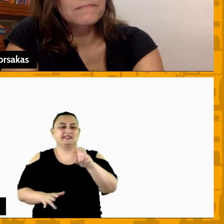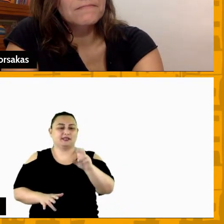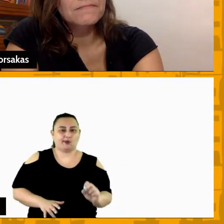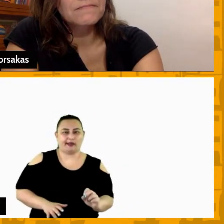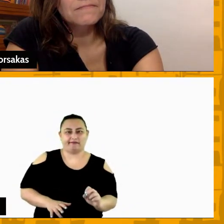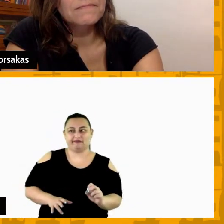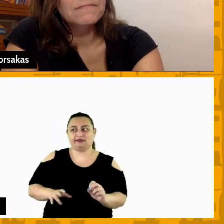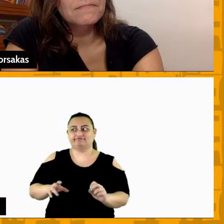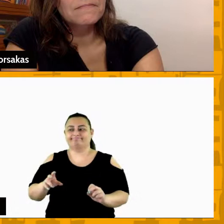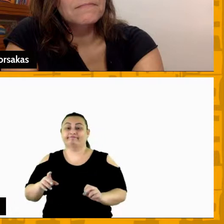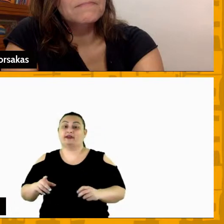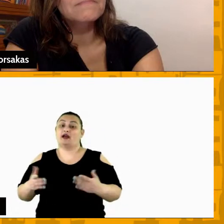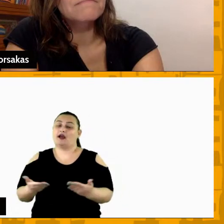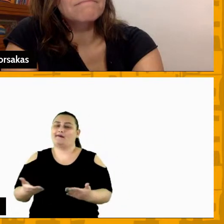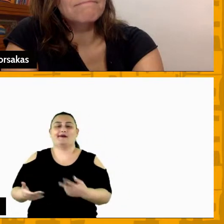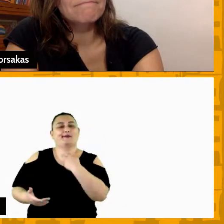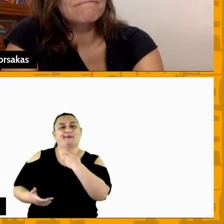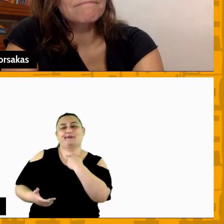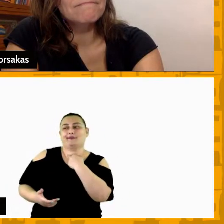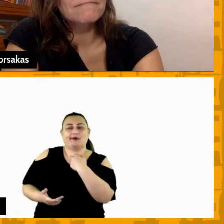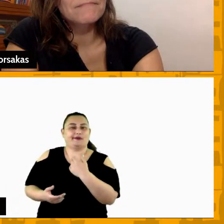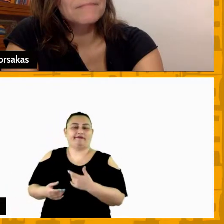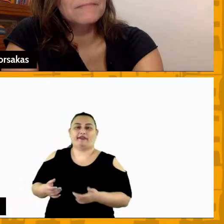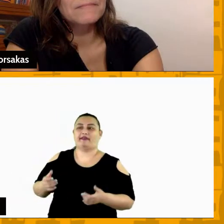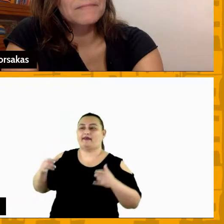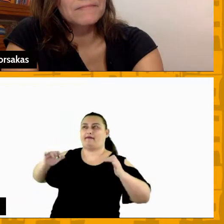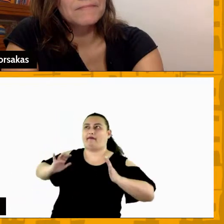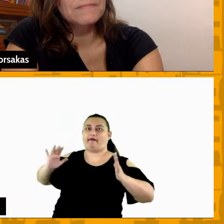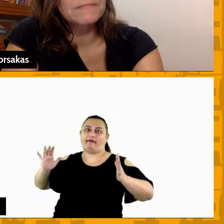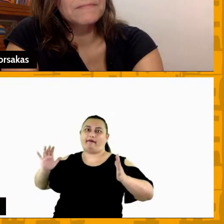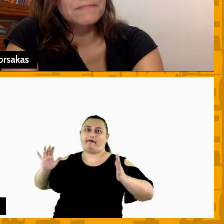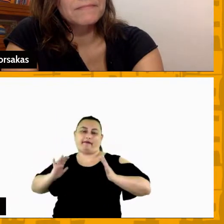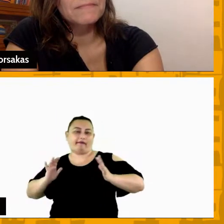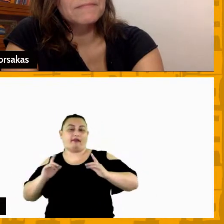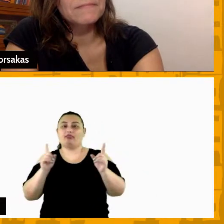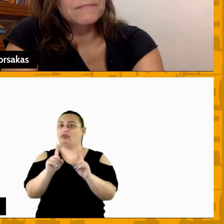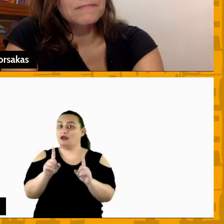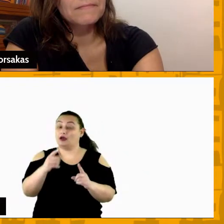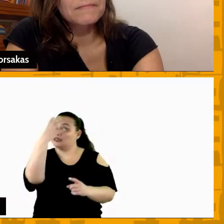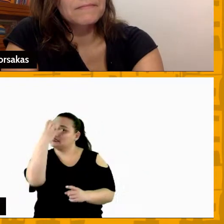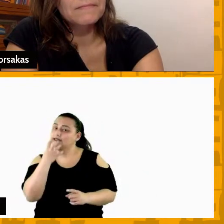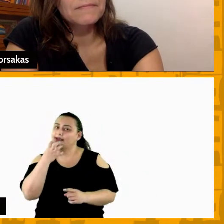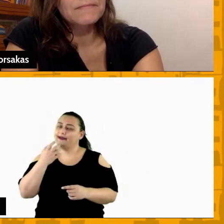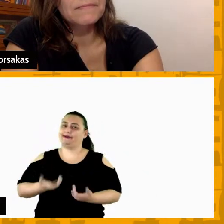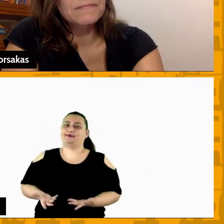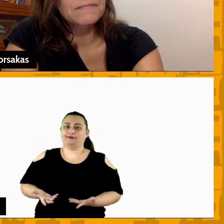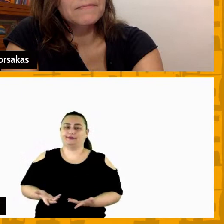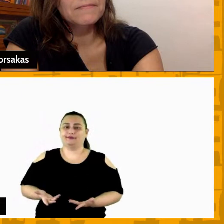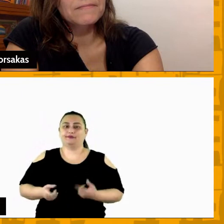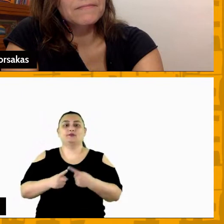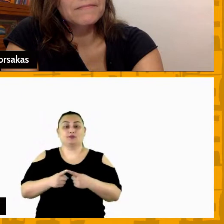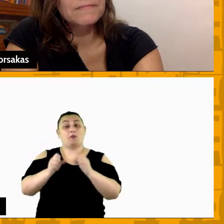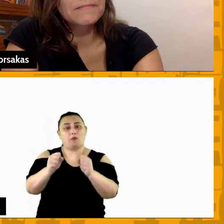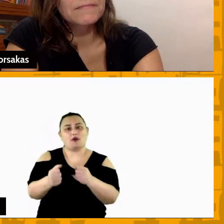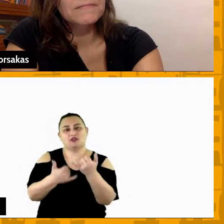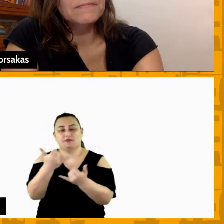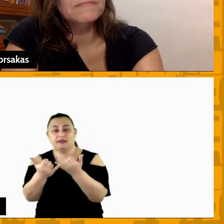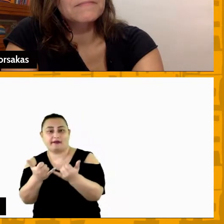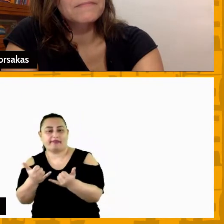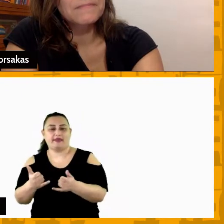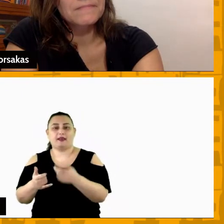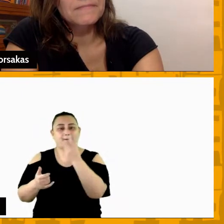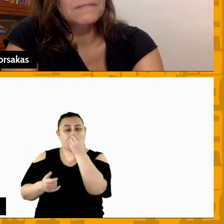diferença agora eu não admito esse tipo de coisa eu quero que você jogue em sério até o final porque isso apesar de ser um recurso pode parecer um